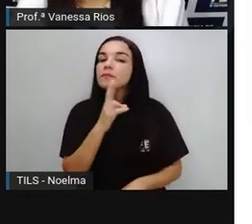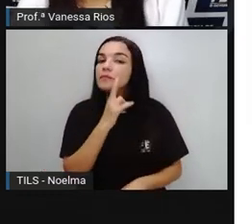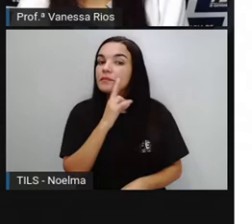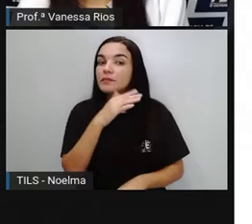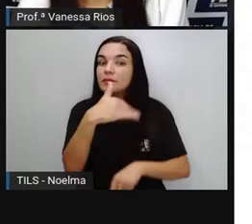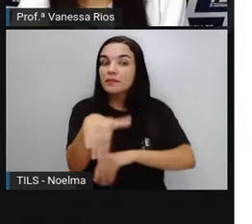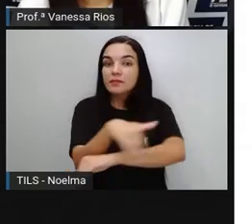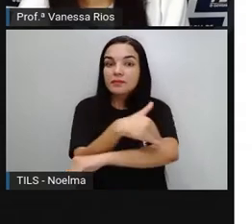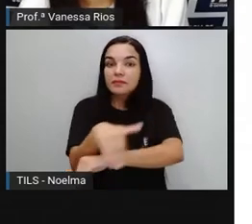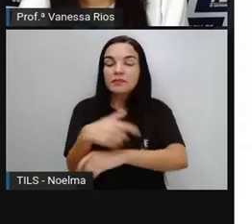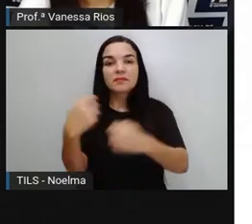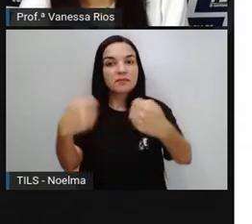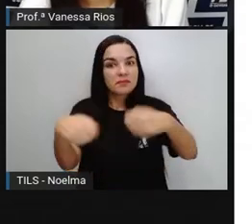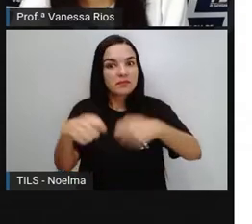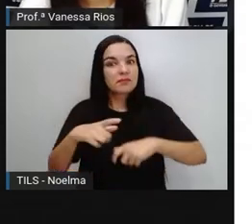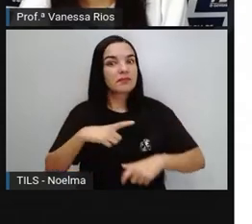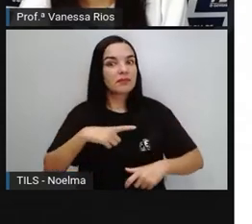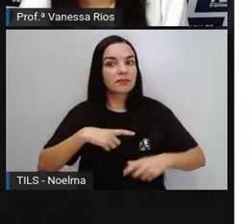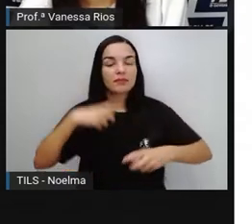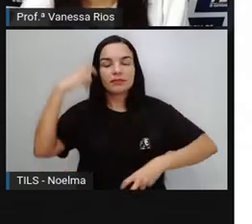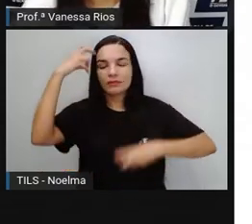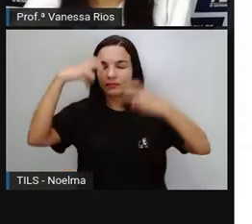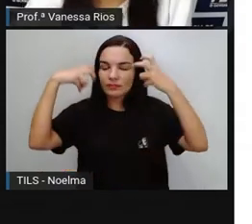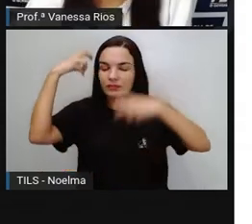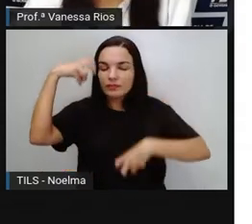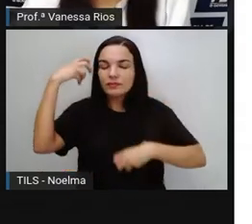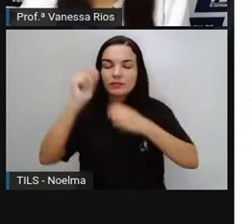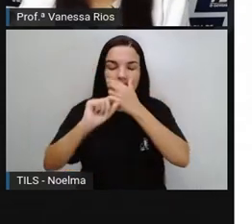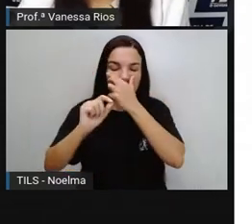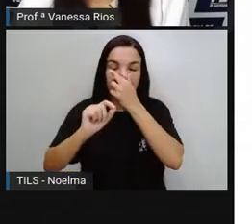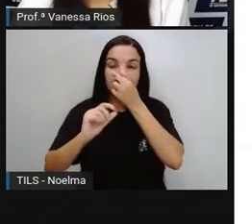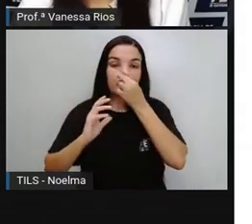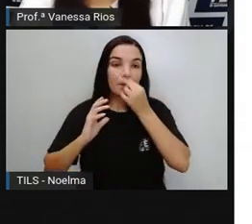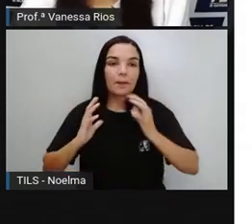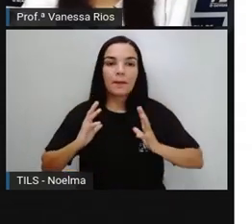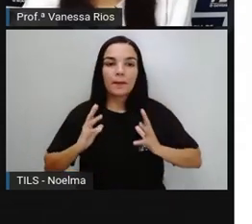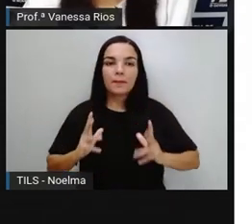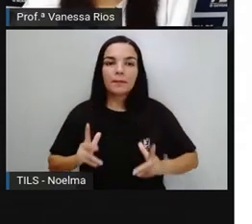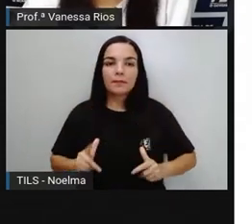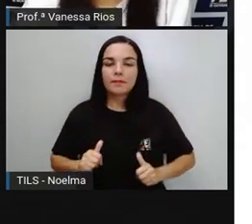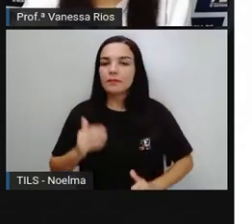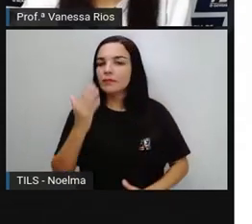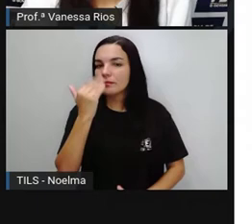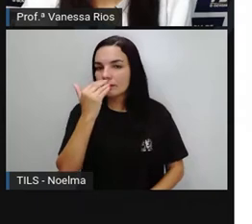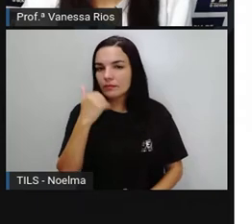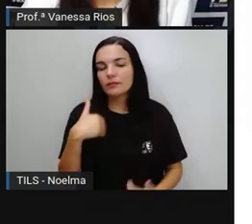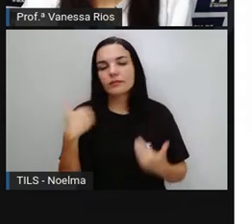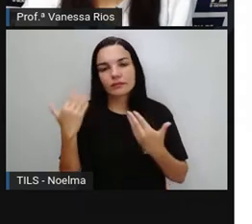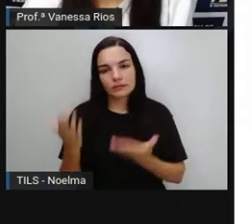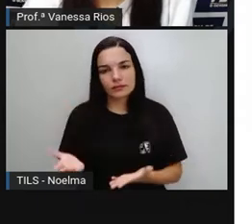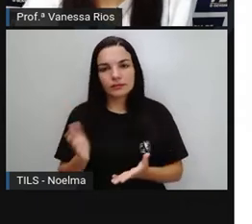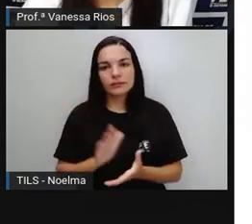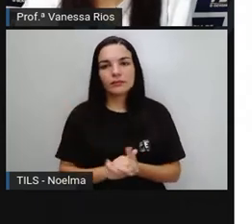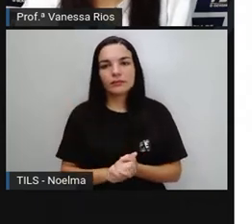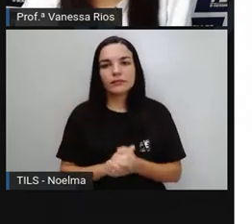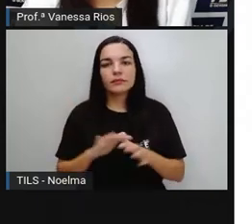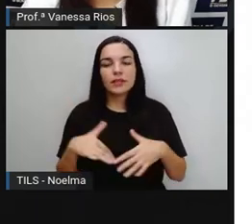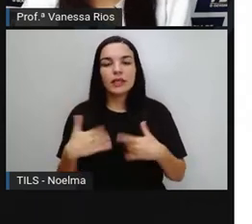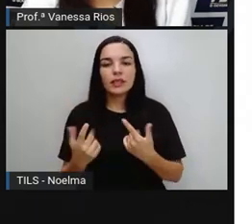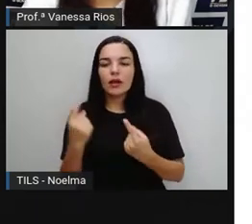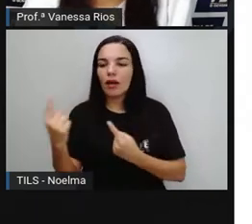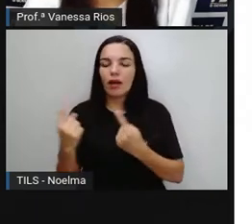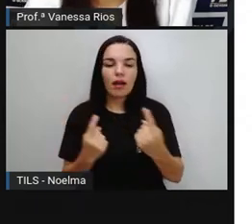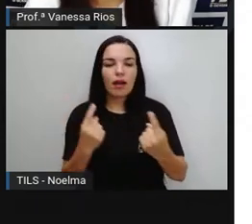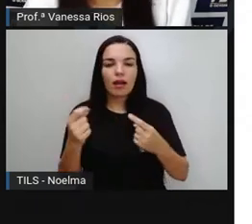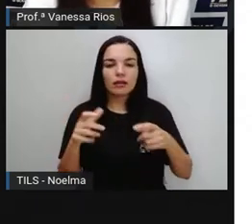As pessoas Também precisam Ter essa preocupação Então a higiene Dos alimentos É uma ação Que cada pessoa Em cada